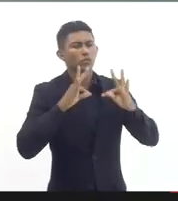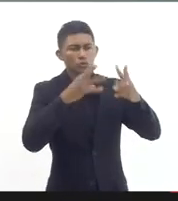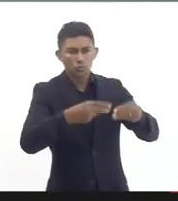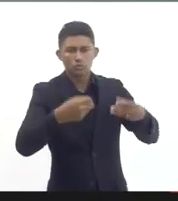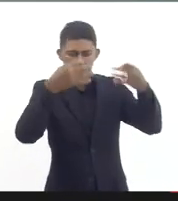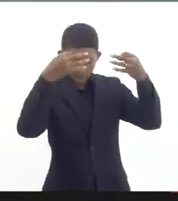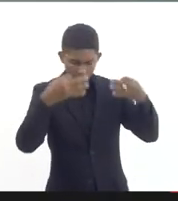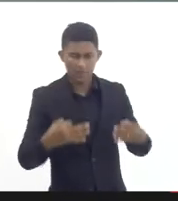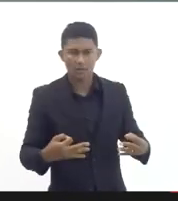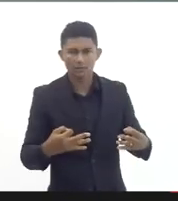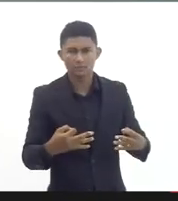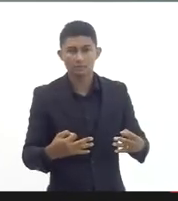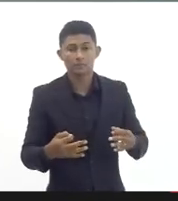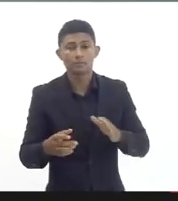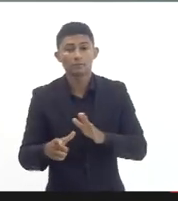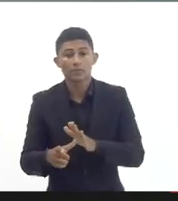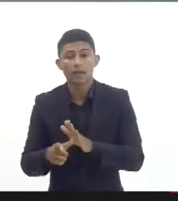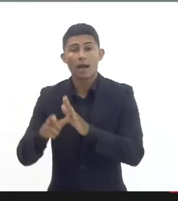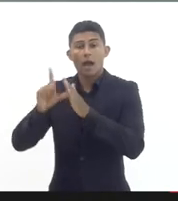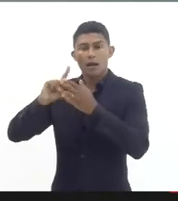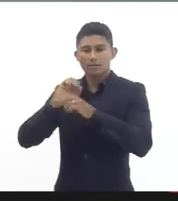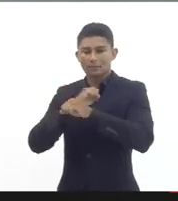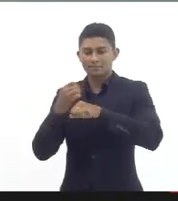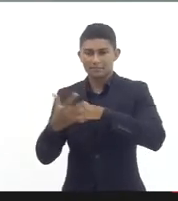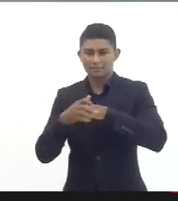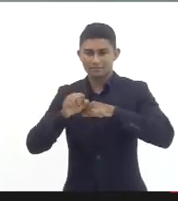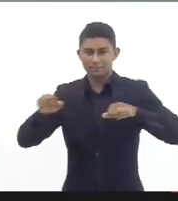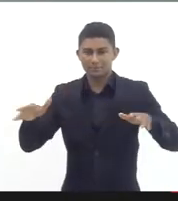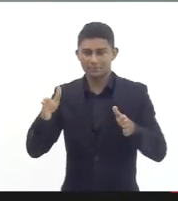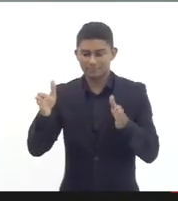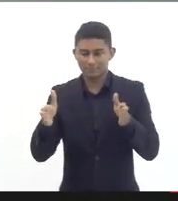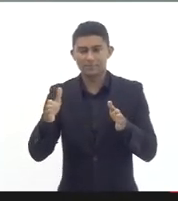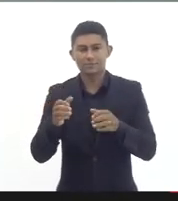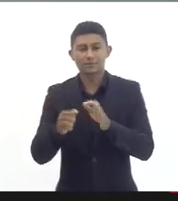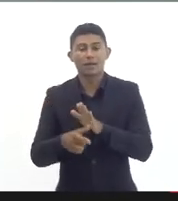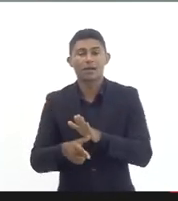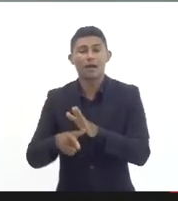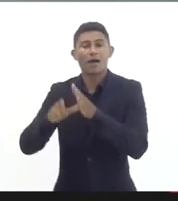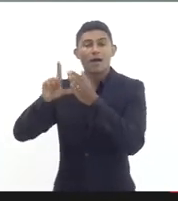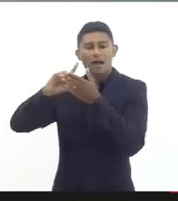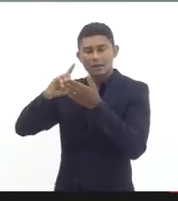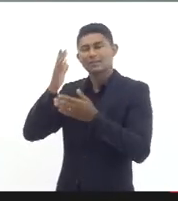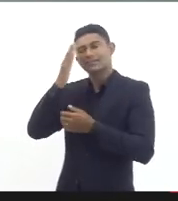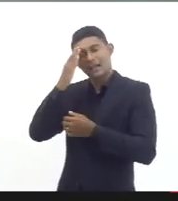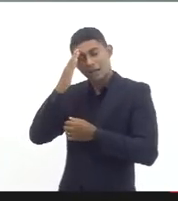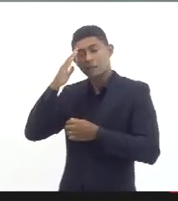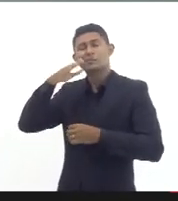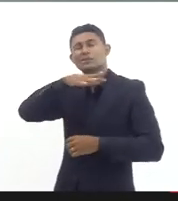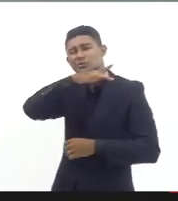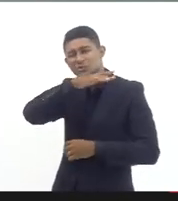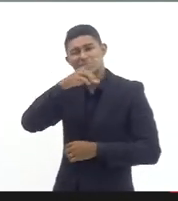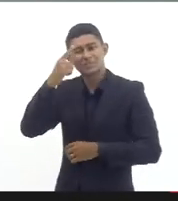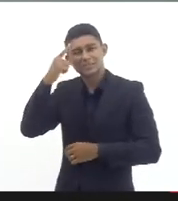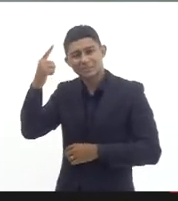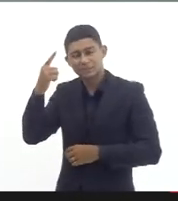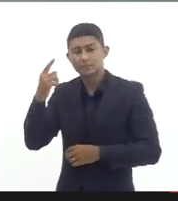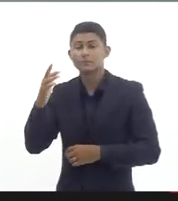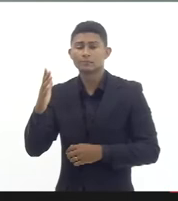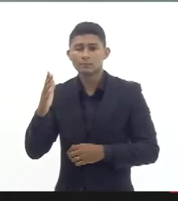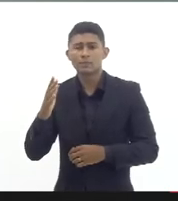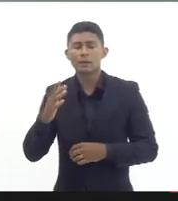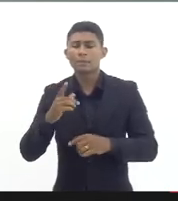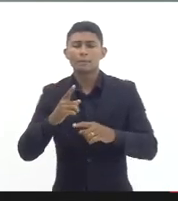daquelas que vinham sendo garantidas e a gente sabe muito bem que o acesso à internet